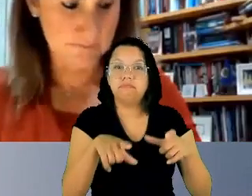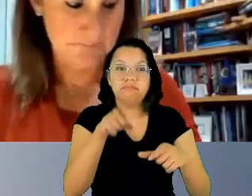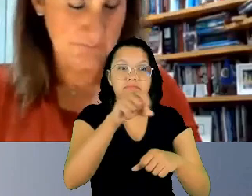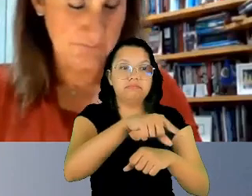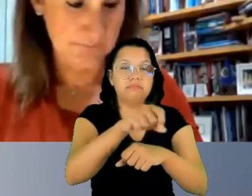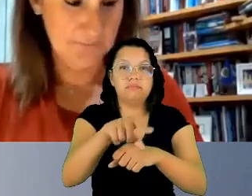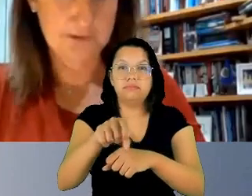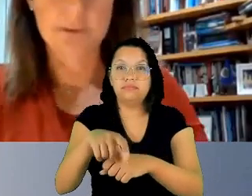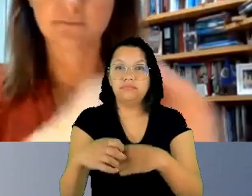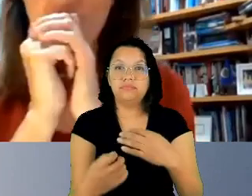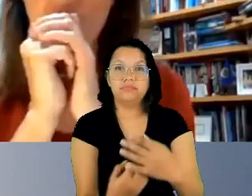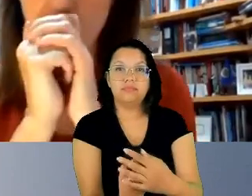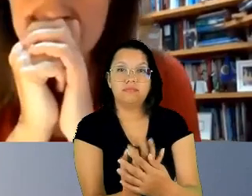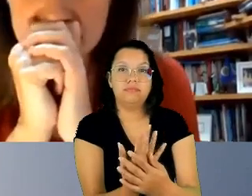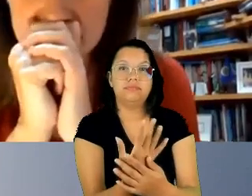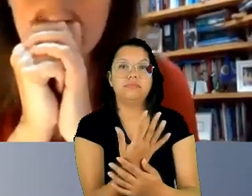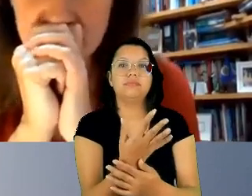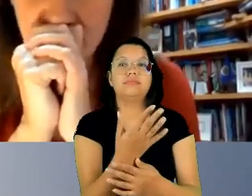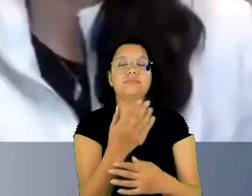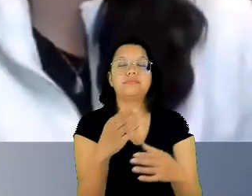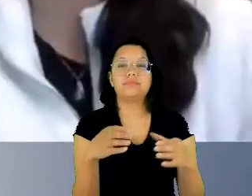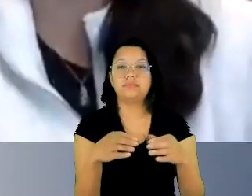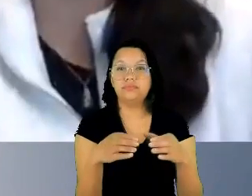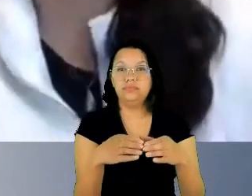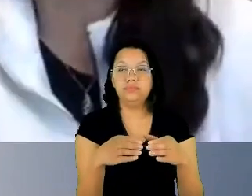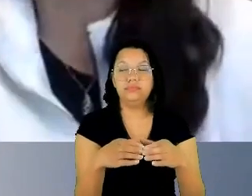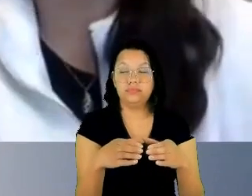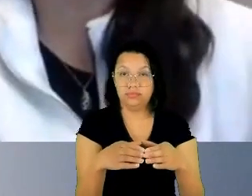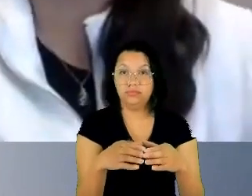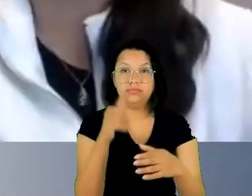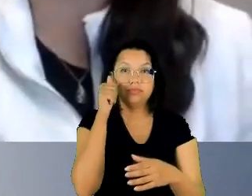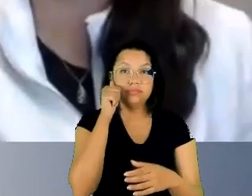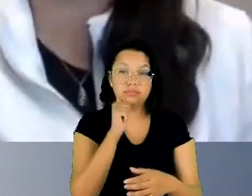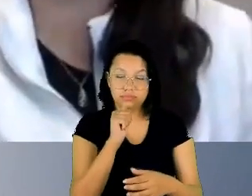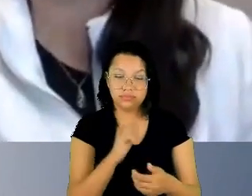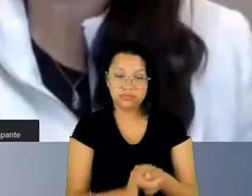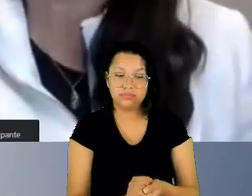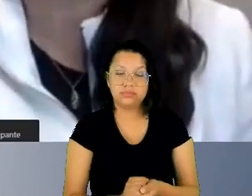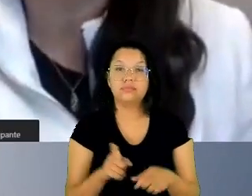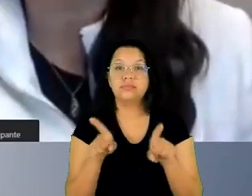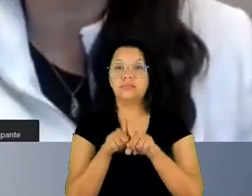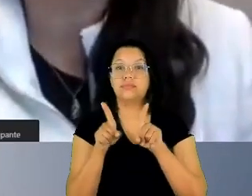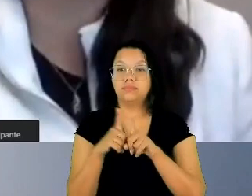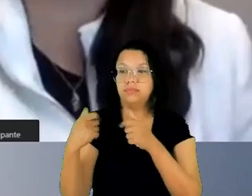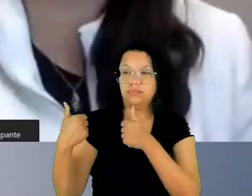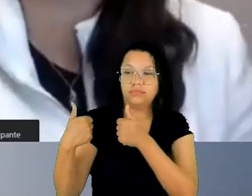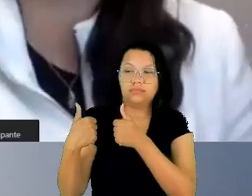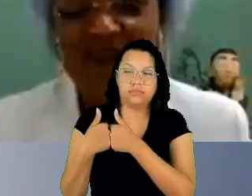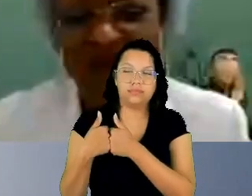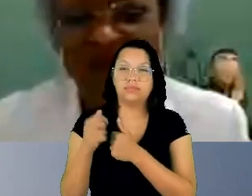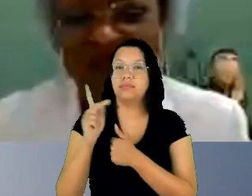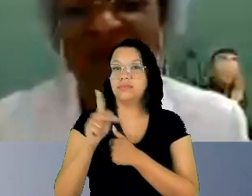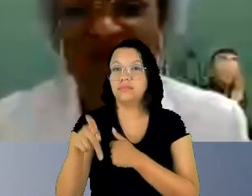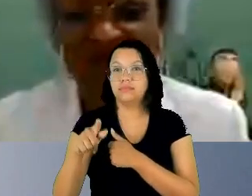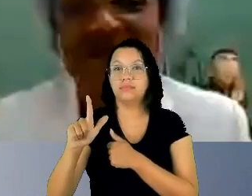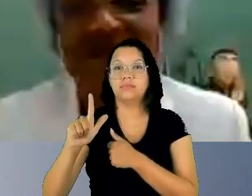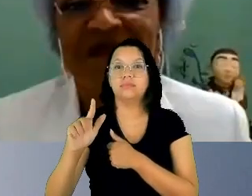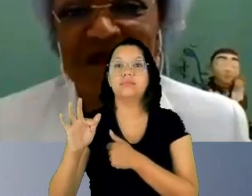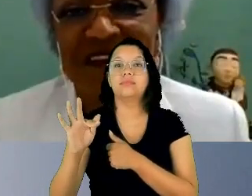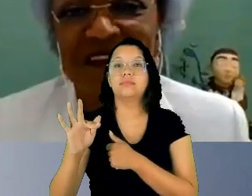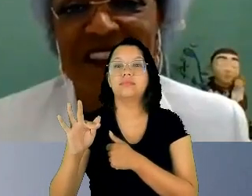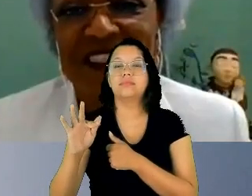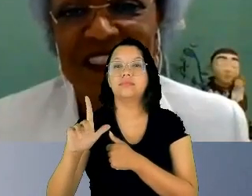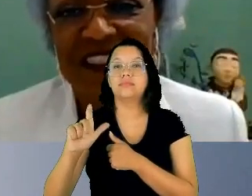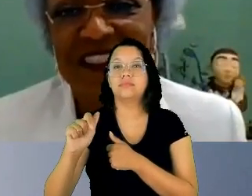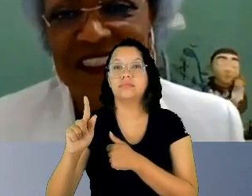Ajuste Mulheres. É um prazer também estar ao lado da professora Flávia Peuvesan, essa mulher incansável na defesa dos direitos humanos,